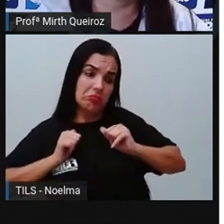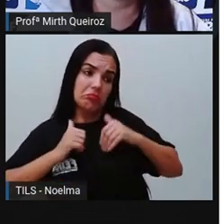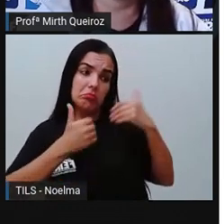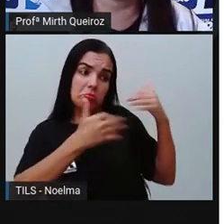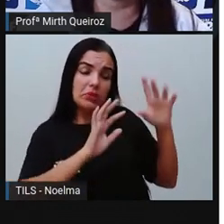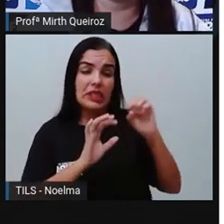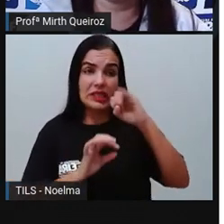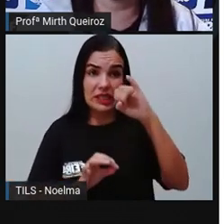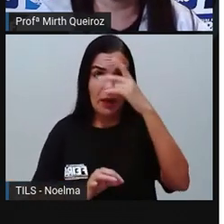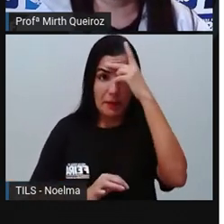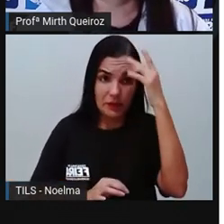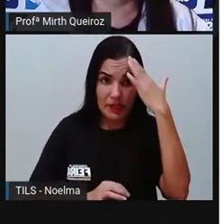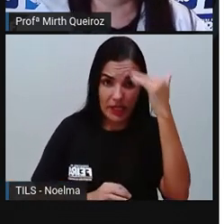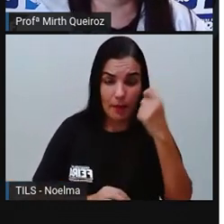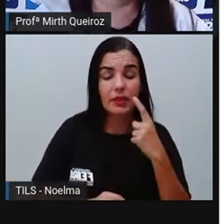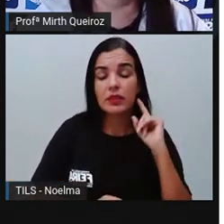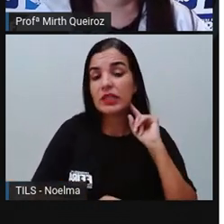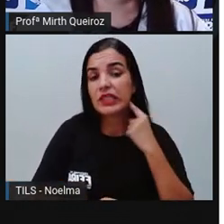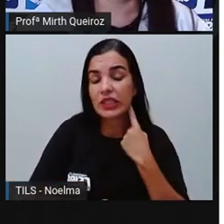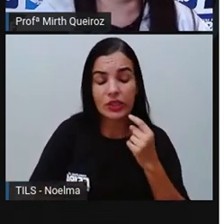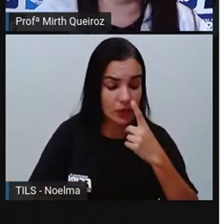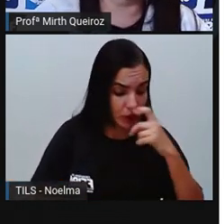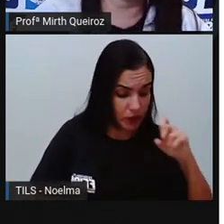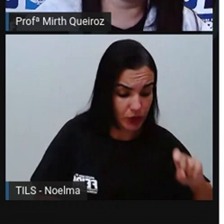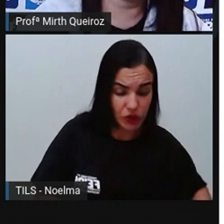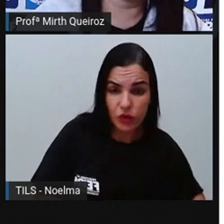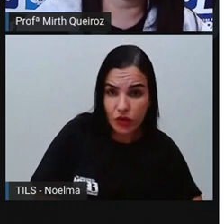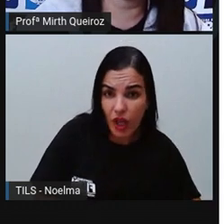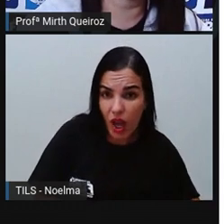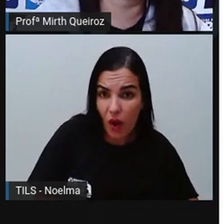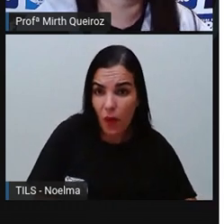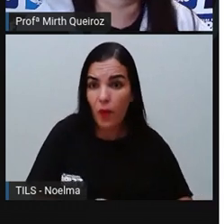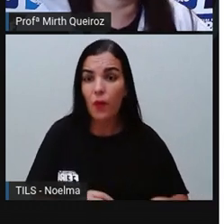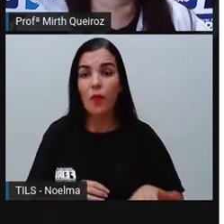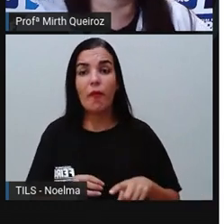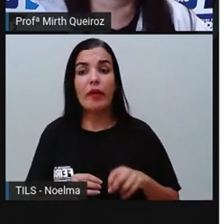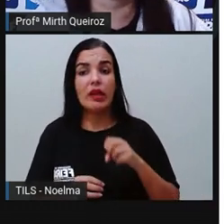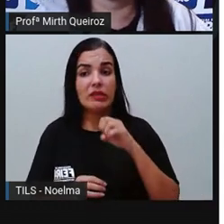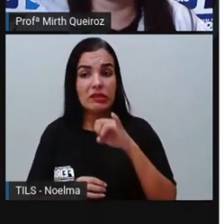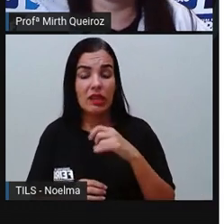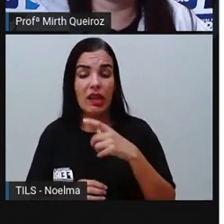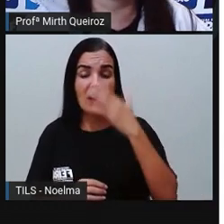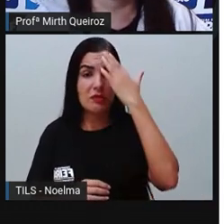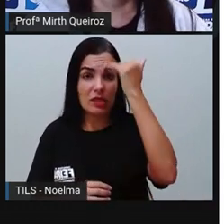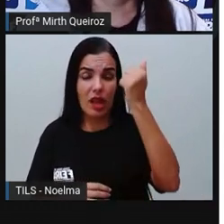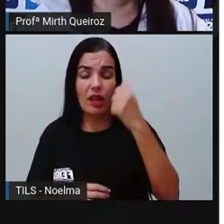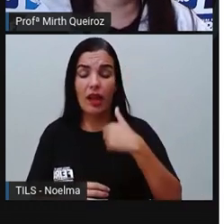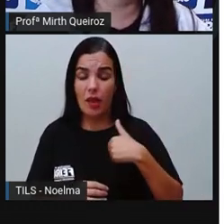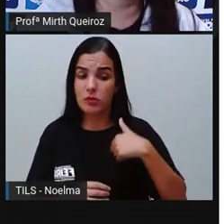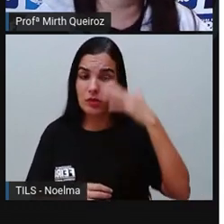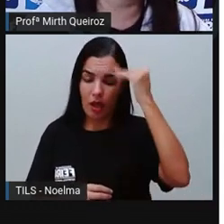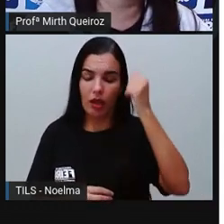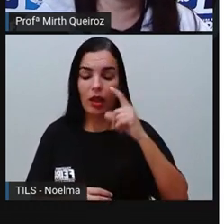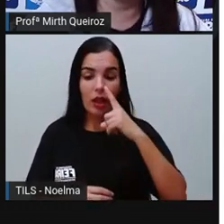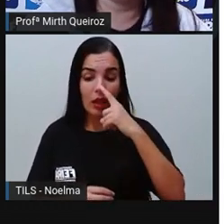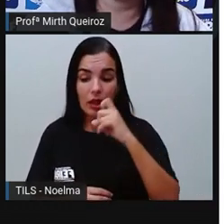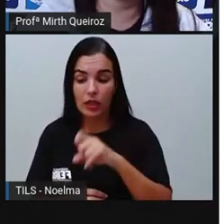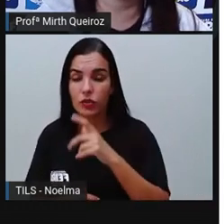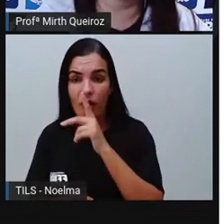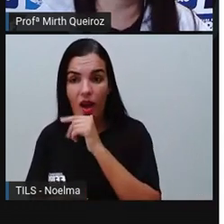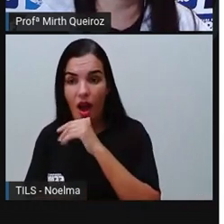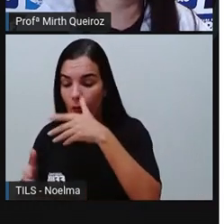lixo no chão é errado, se eu sei que jogar lixo na água é errado, se eu sei que as